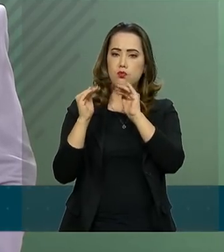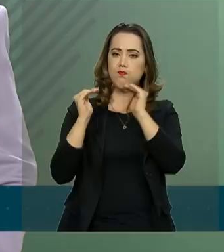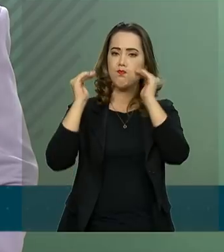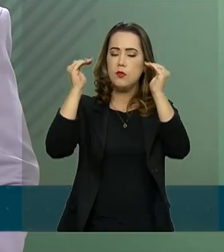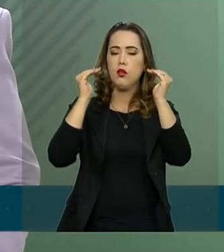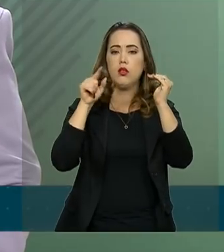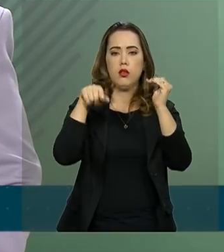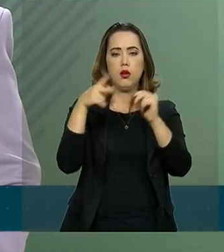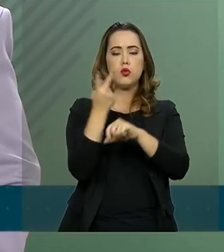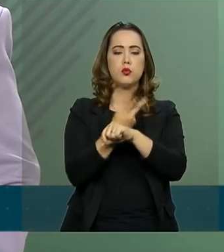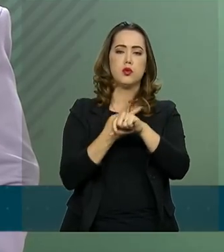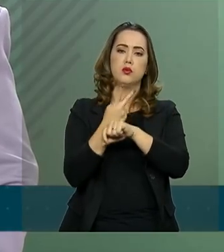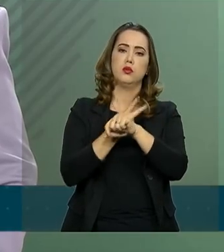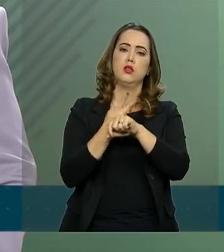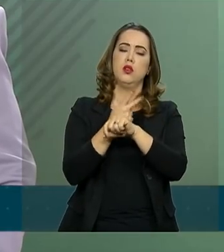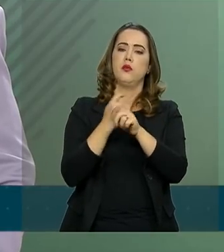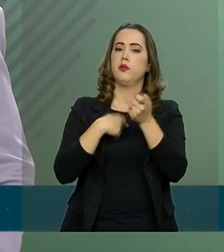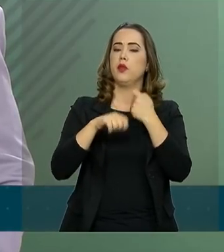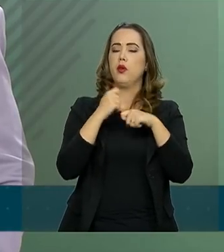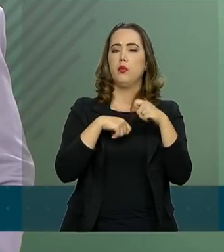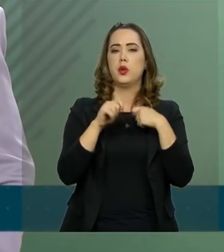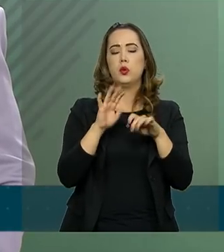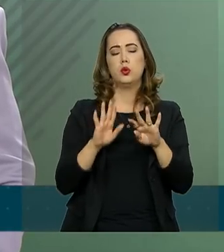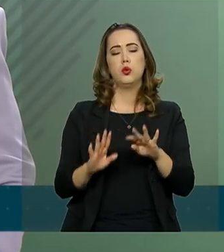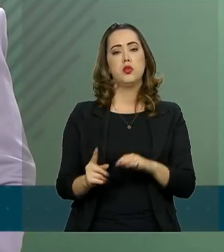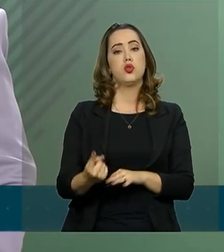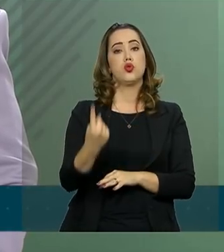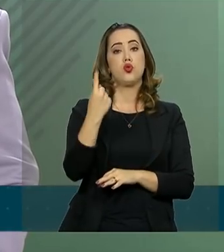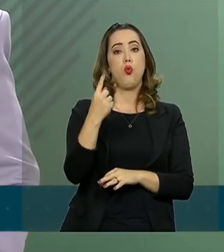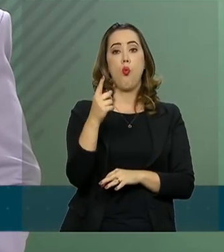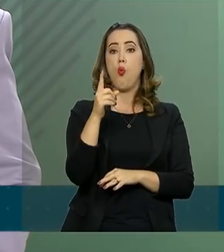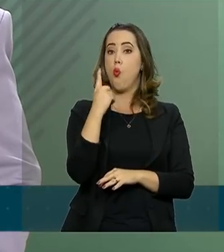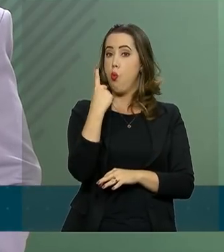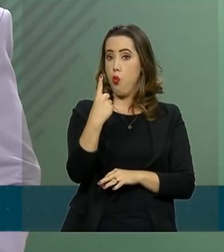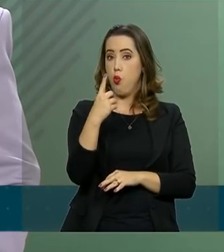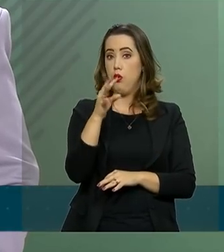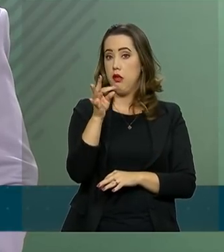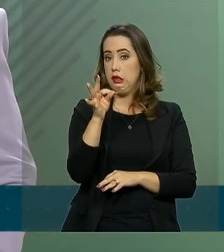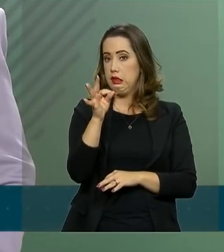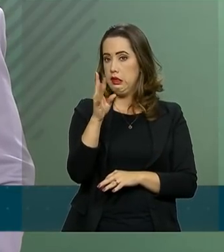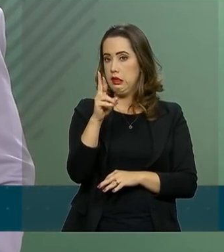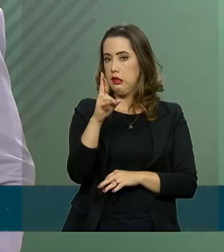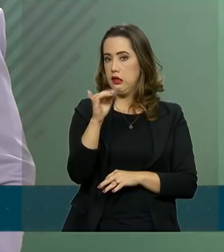de buscar uma economia de cerca de um trilhão de reais em dez anos.